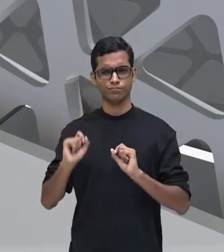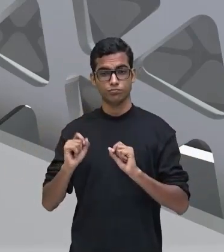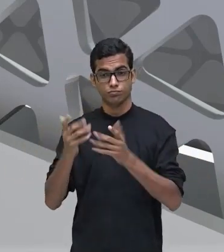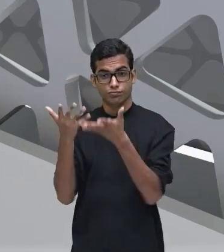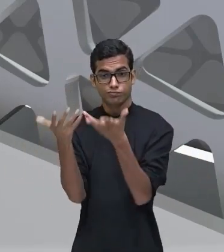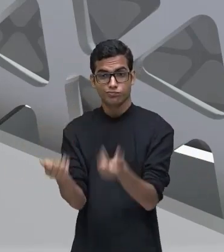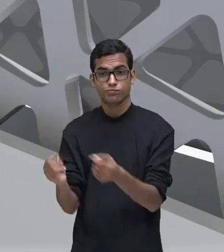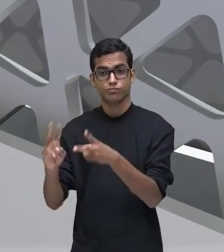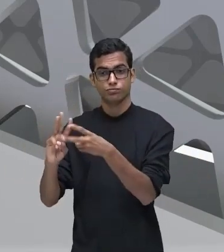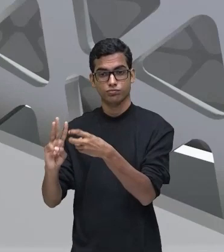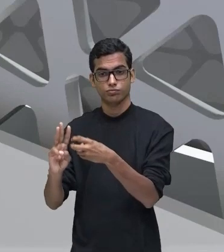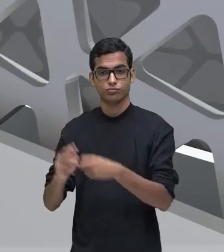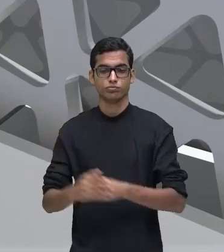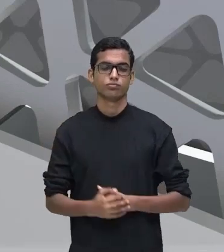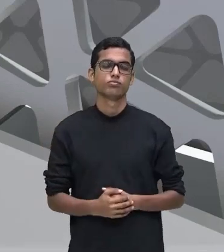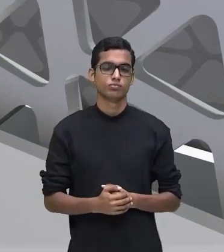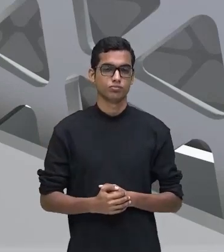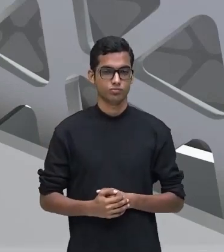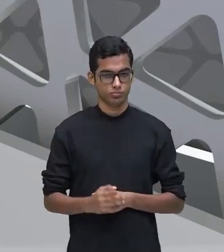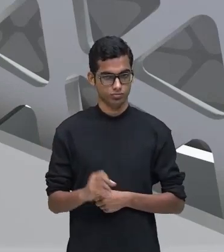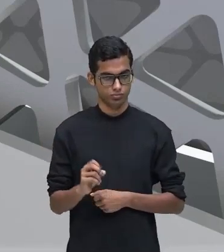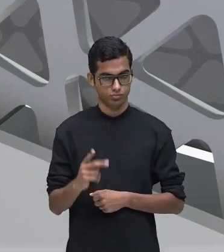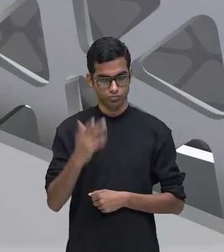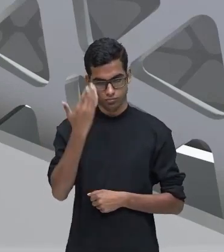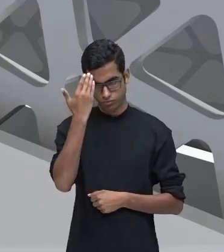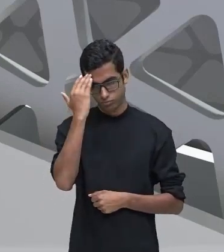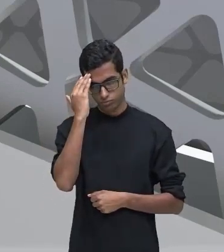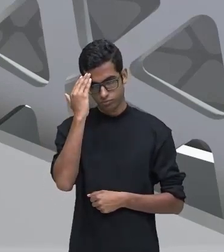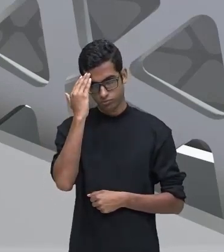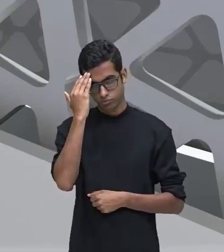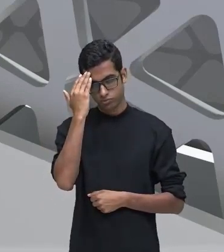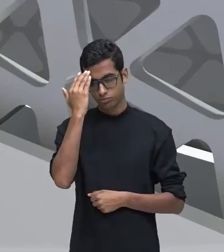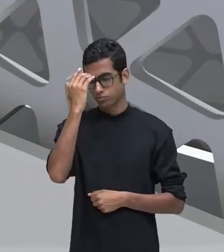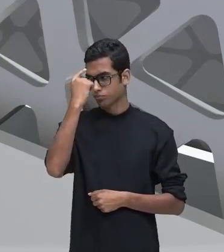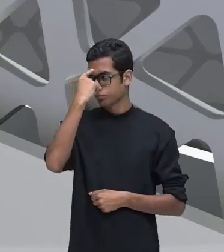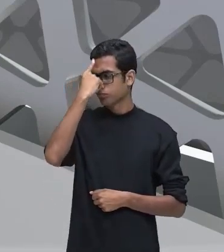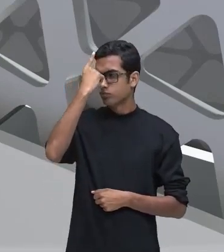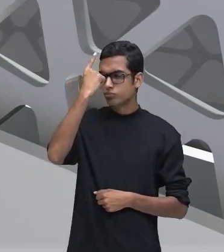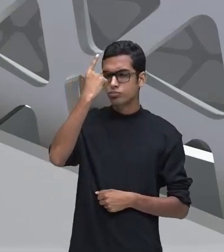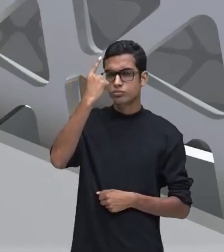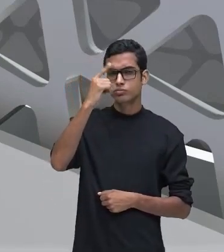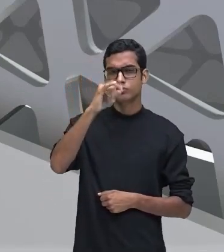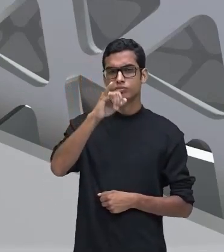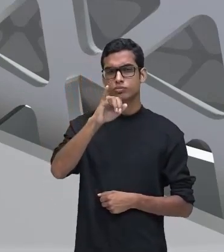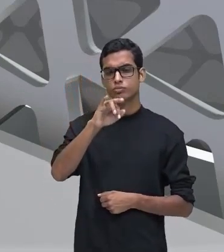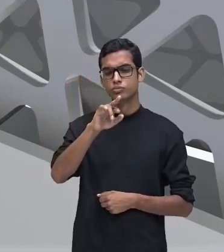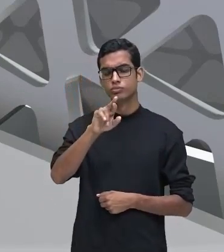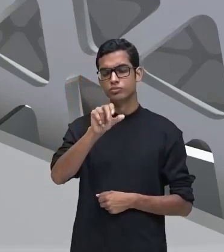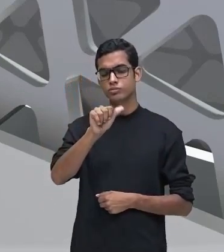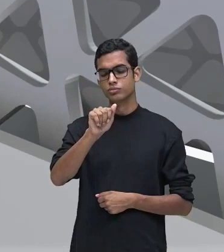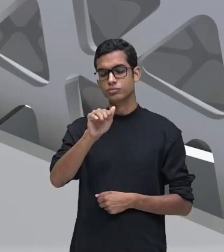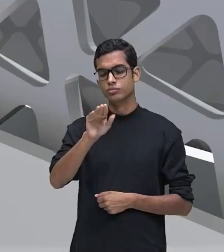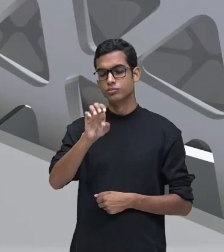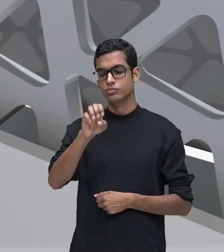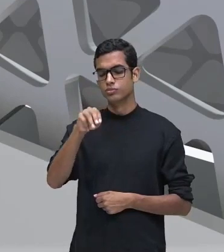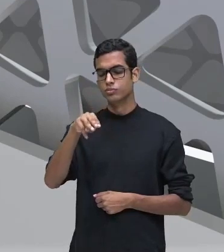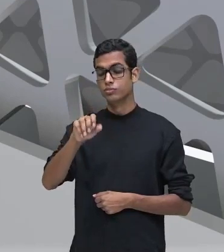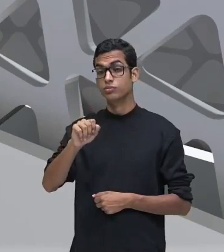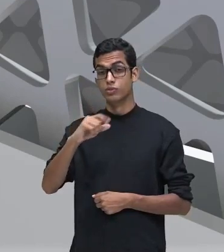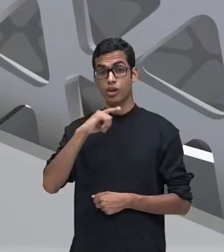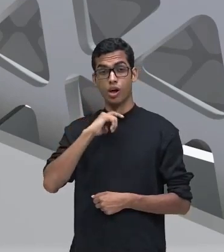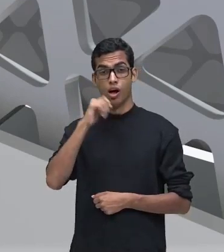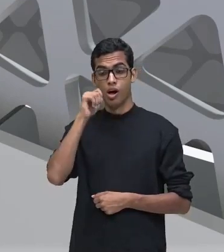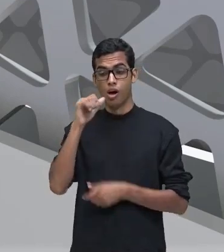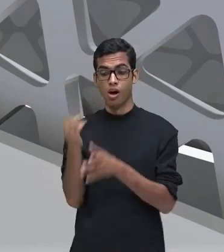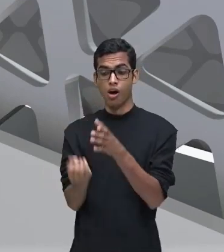desse herói nacional, ok? Então, observe que se idealizou. E a Iracema é idealizada. E a gente percebe isso